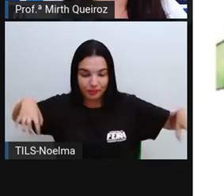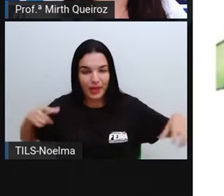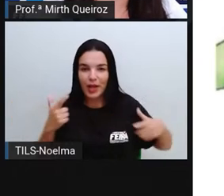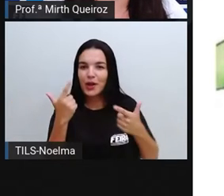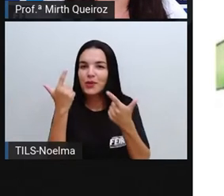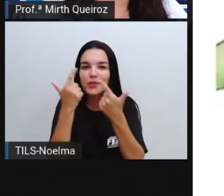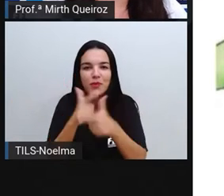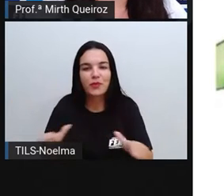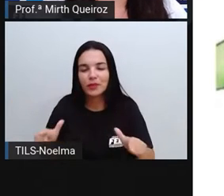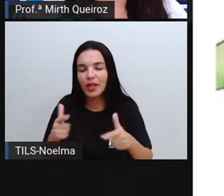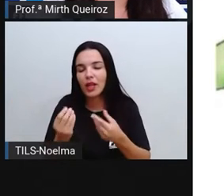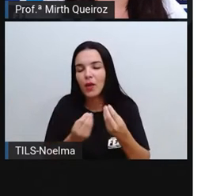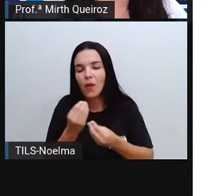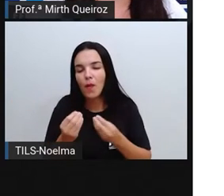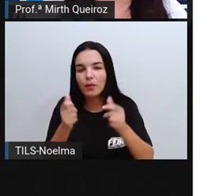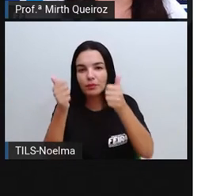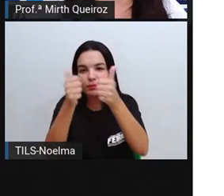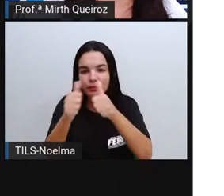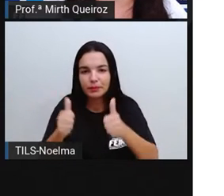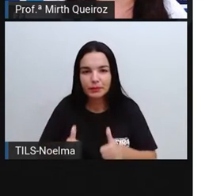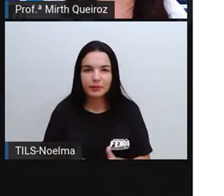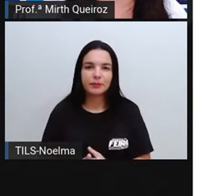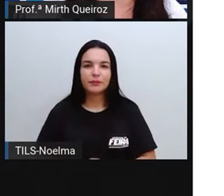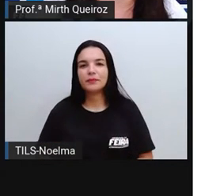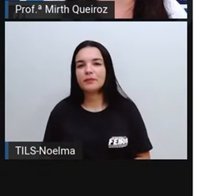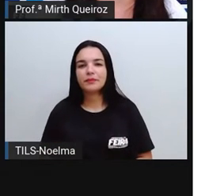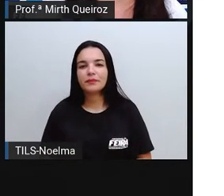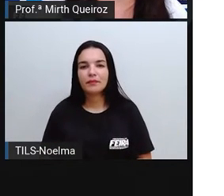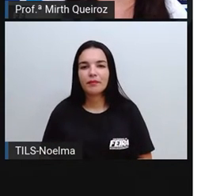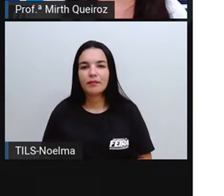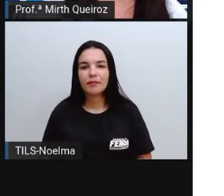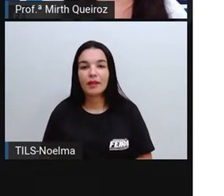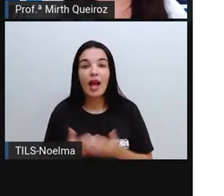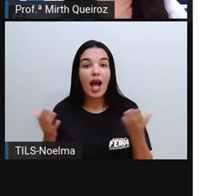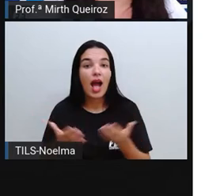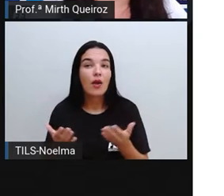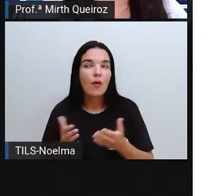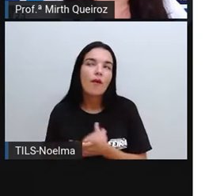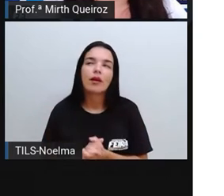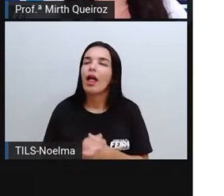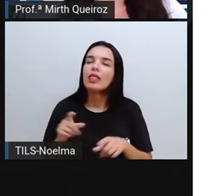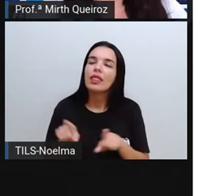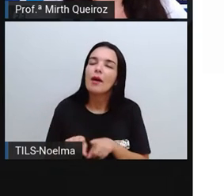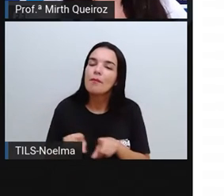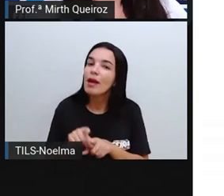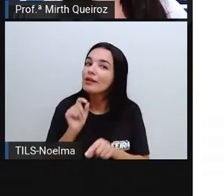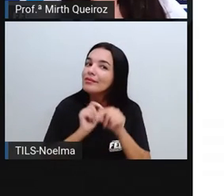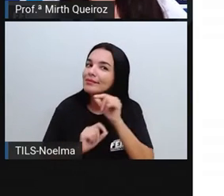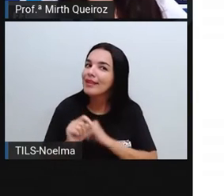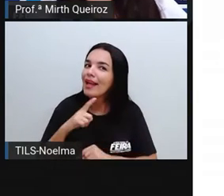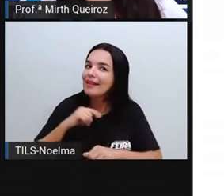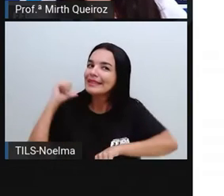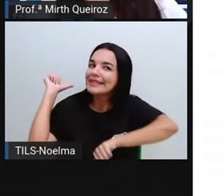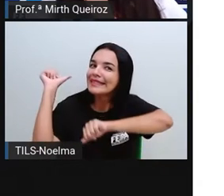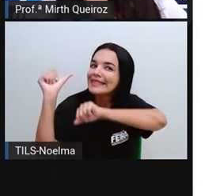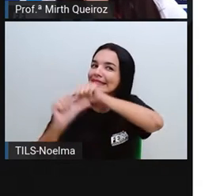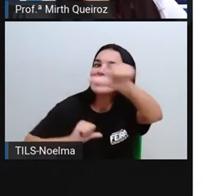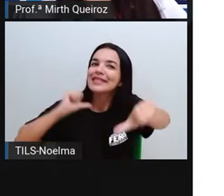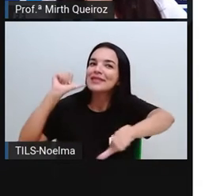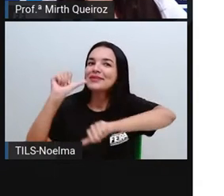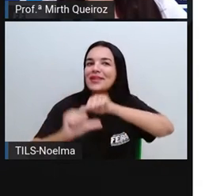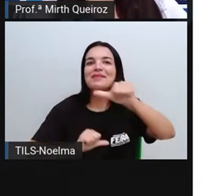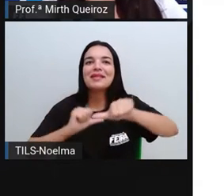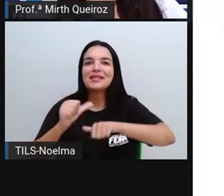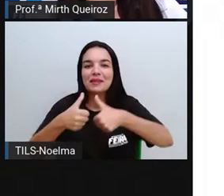não consegue definir nem a forma e nem o volume. Porém, a água, ela pode mudar de estado